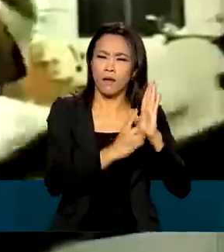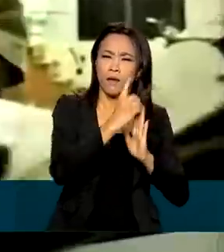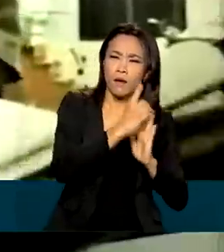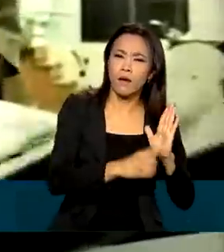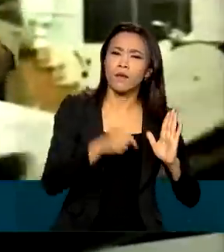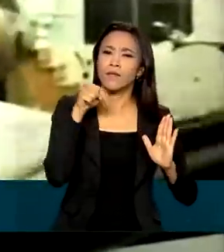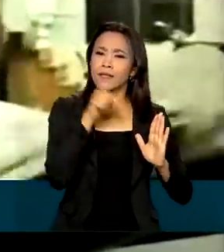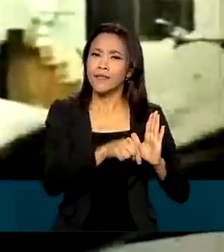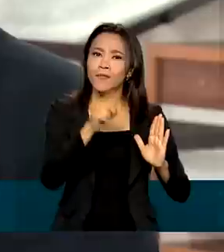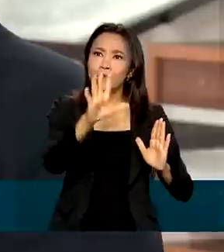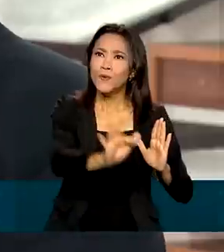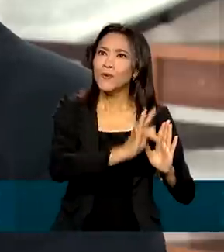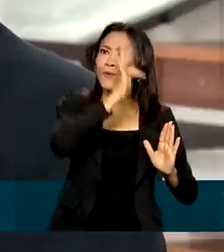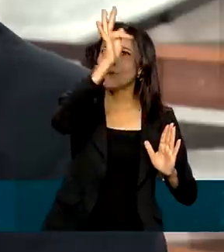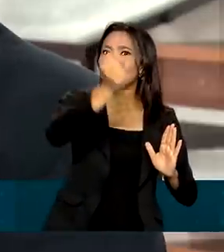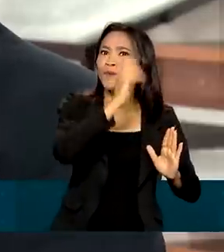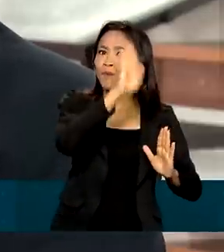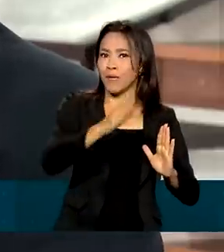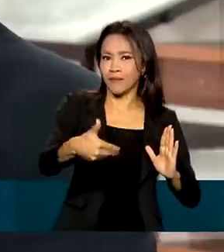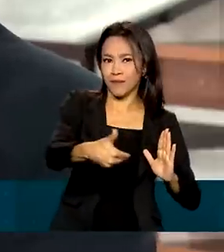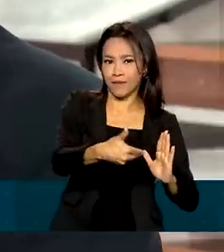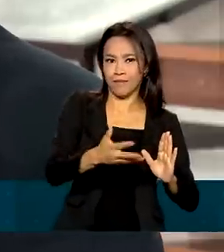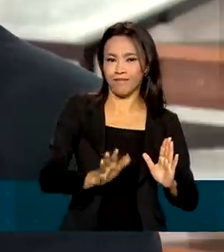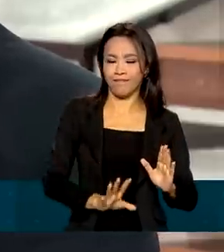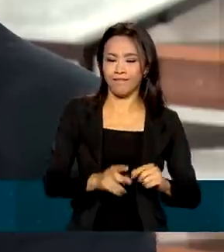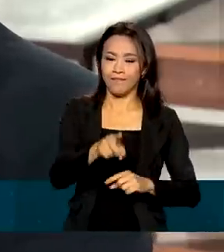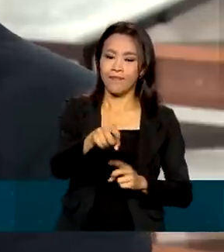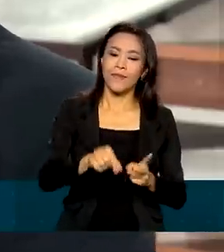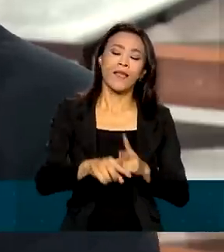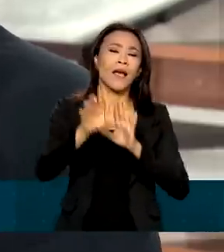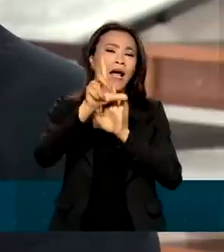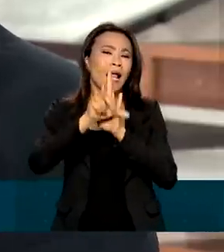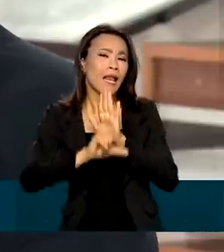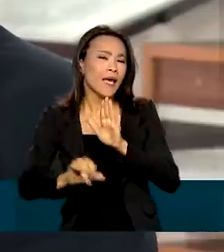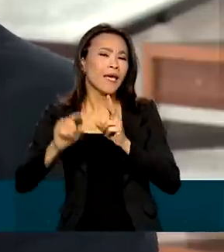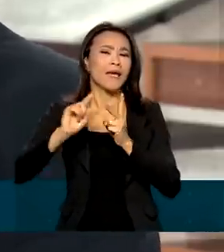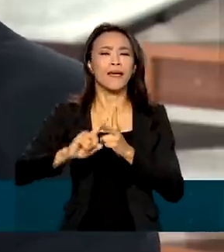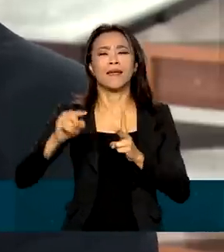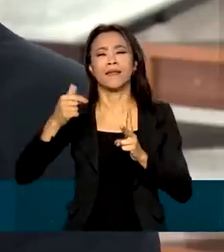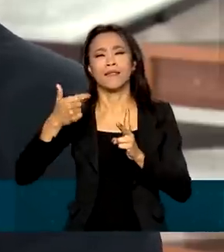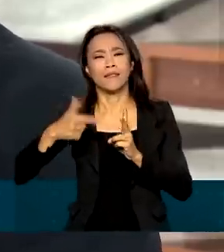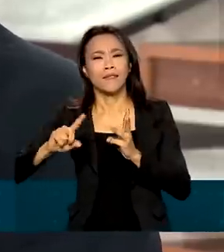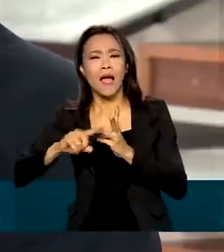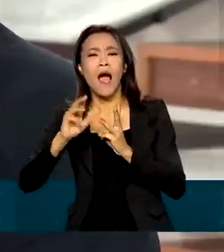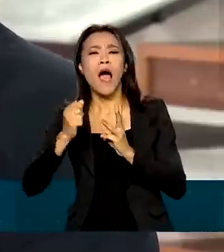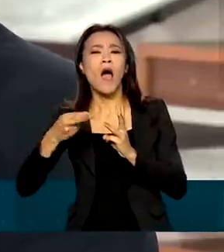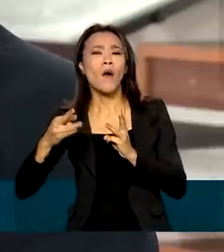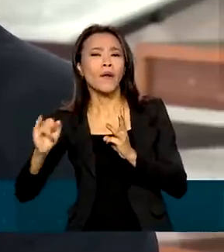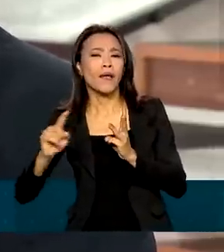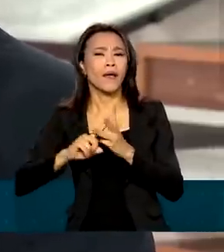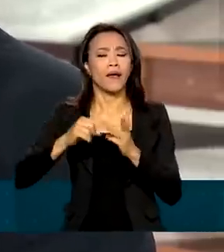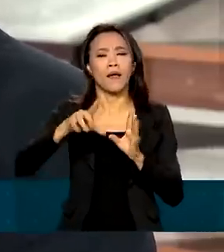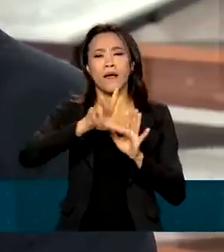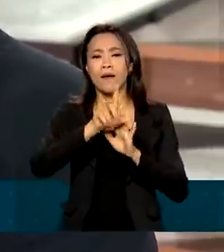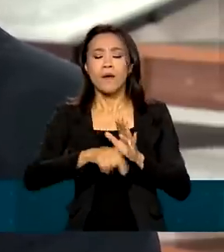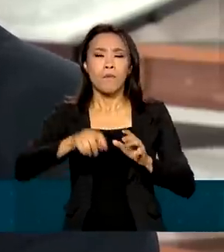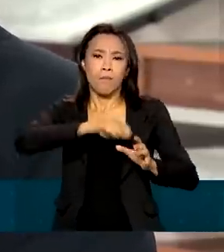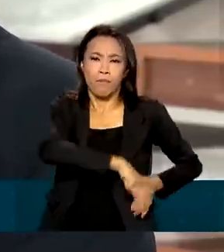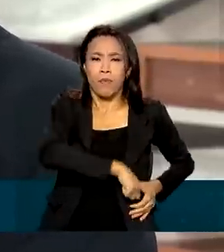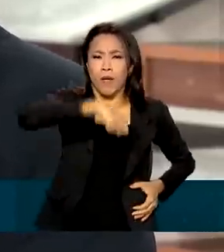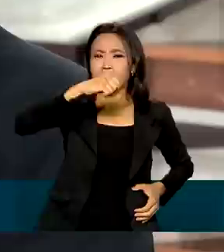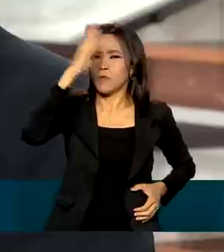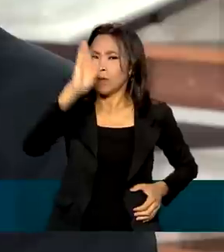futuro da nação. Nós podemos citar a Lei do Ventre Livre, a Lei do Sexagenário, a Lei Áurea, a Proclamação da República,